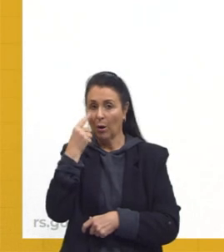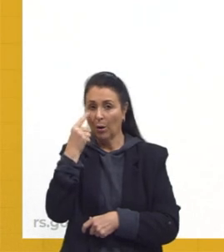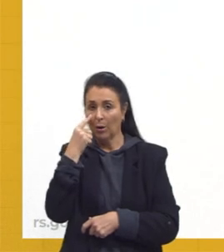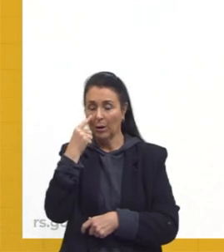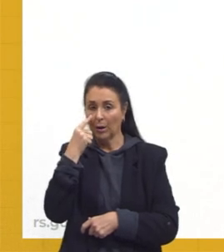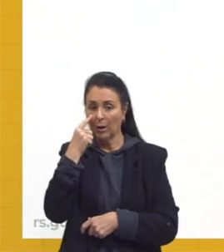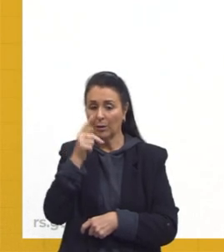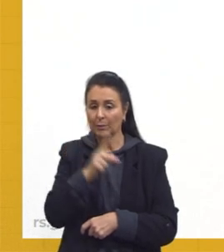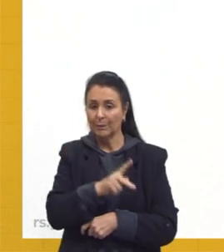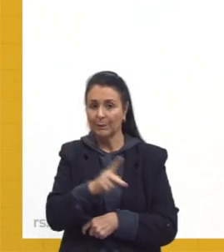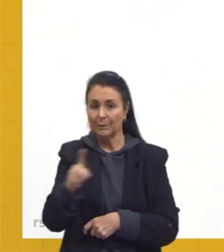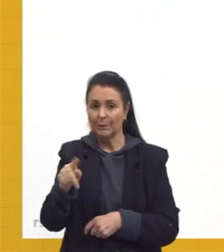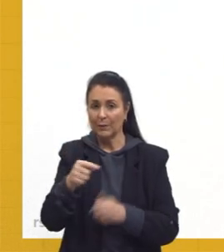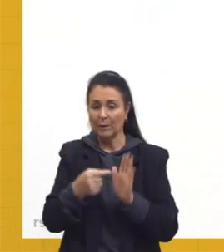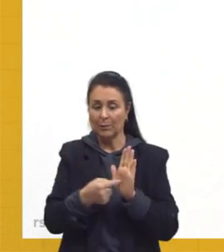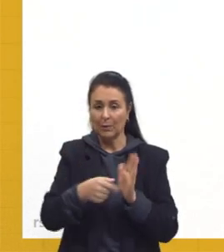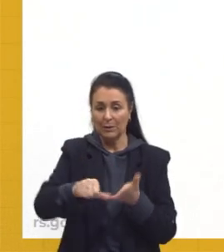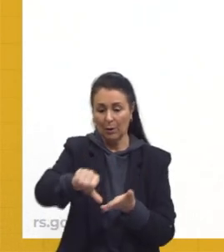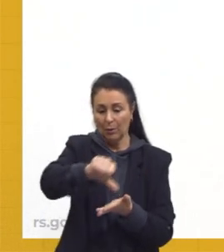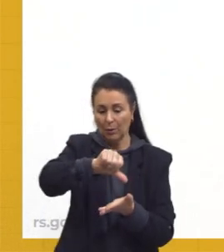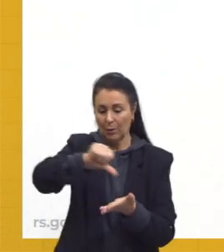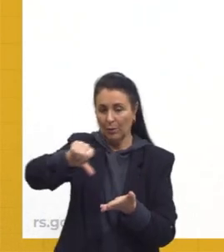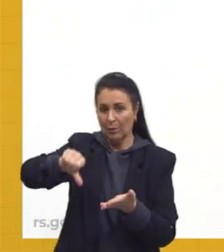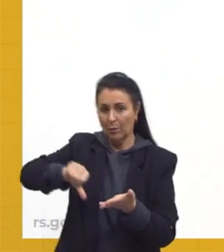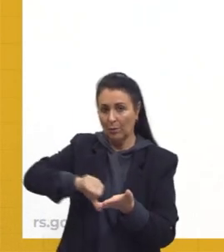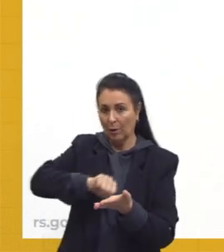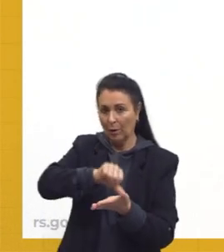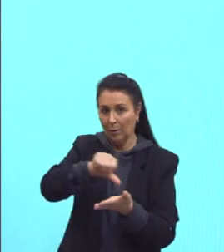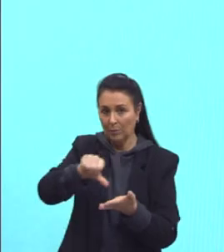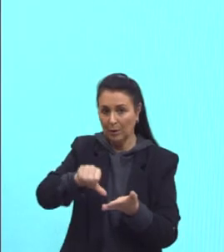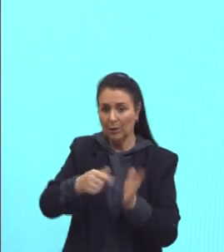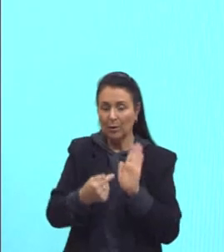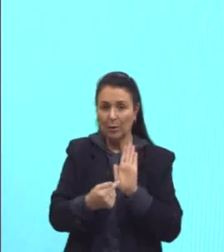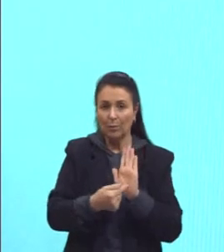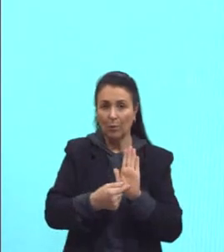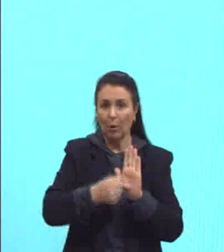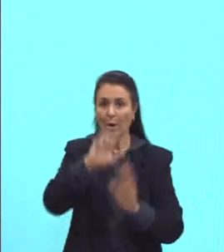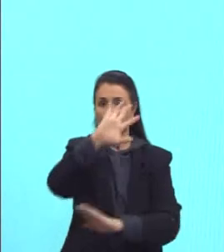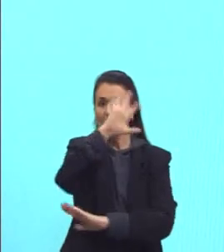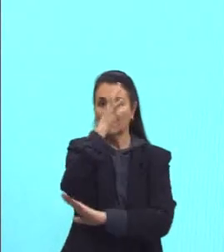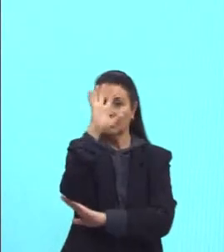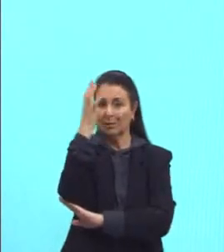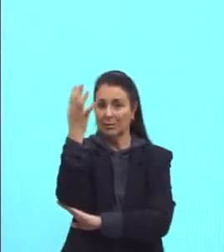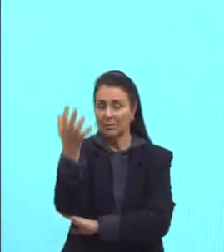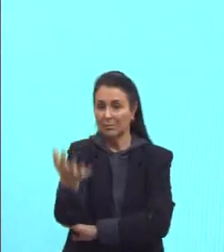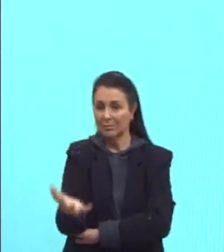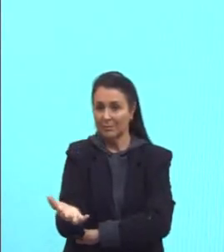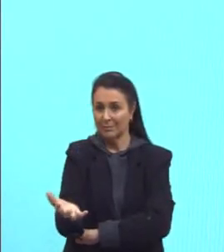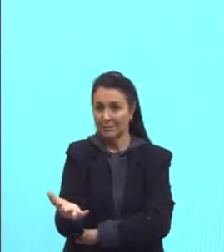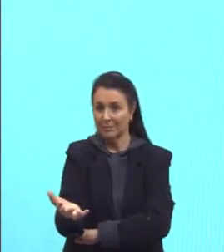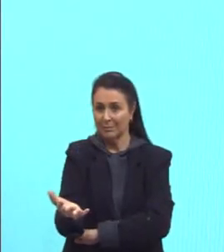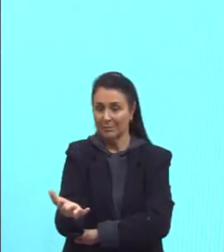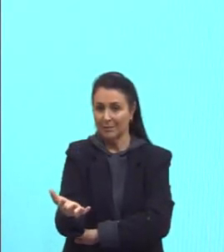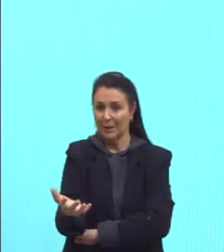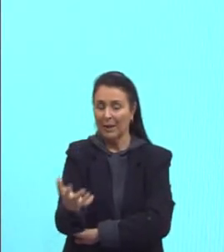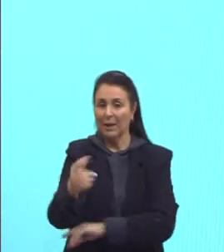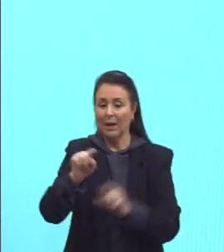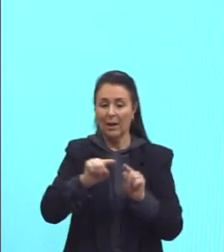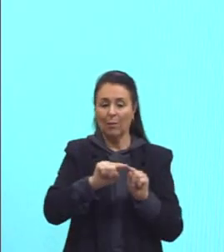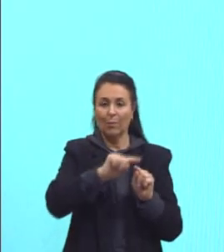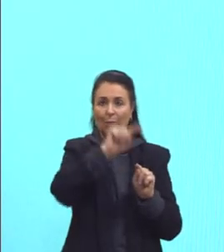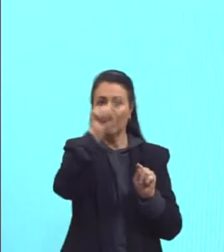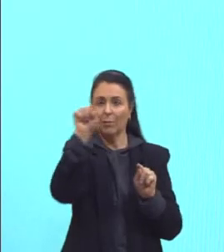mapa aqui pra vocês, né? Nós temos um arco de desmatamento e esse arco de... Olha aqui, o arco de desmatamento e esse arco de